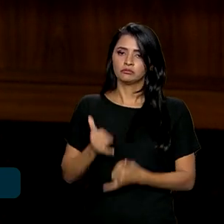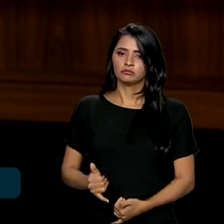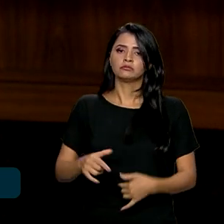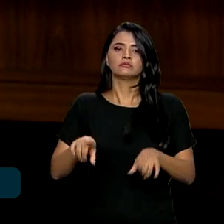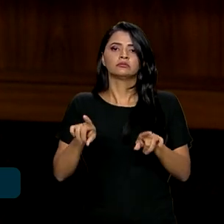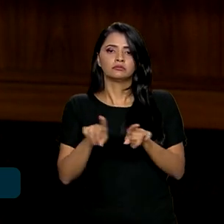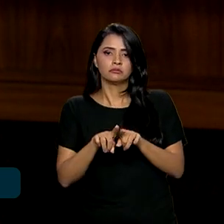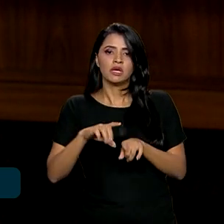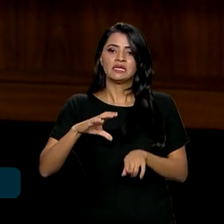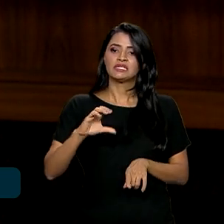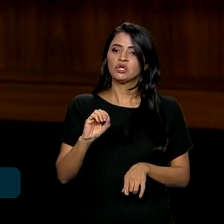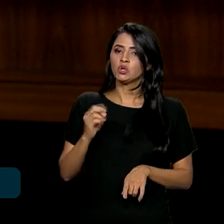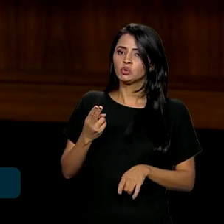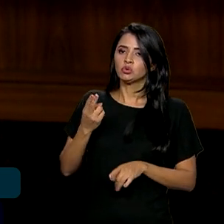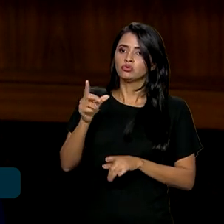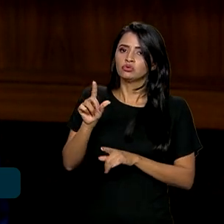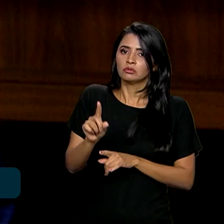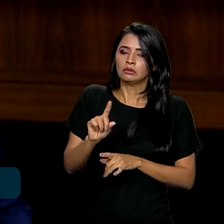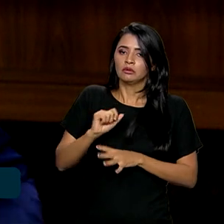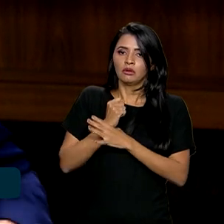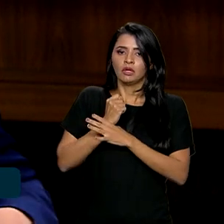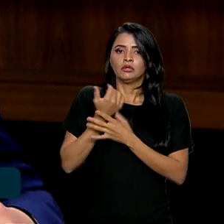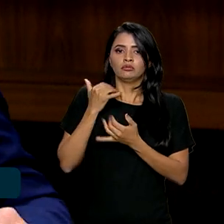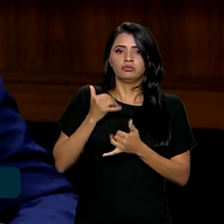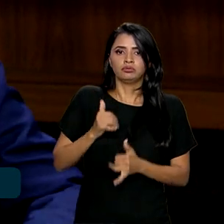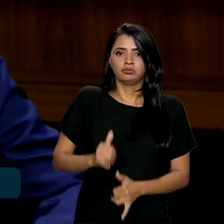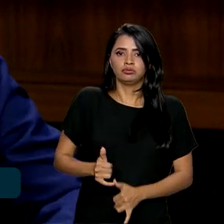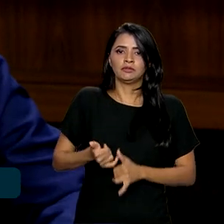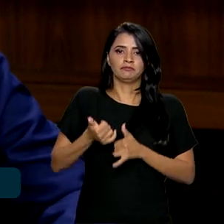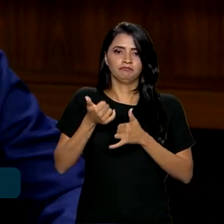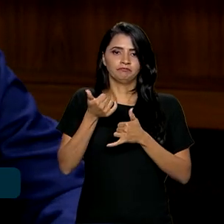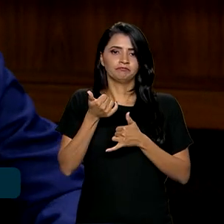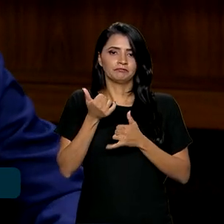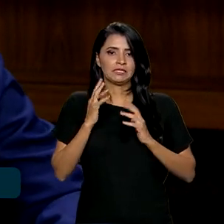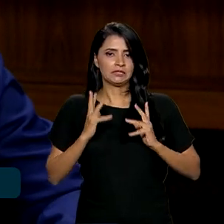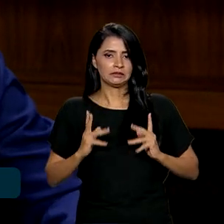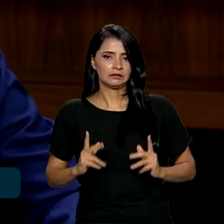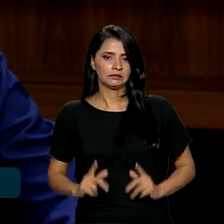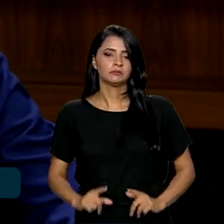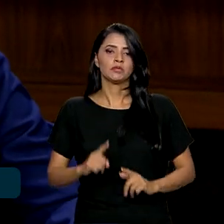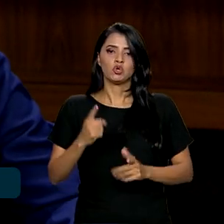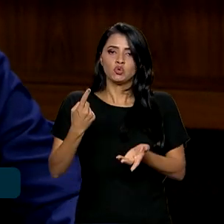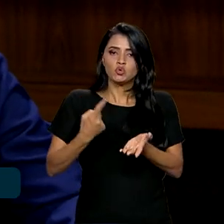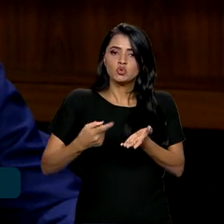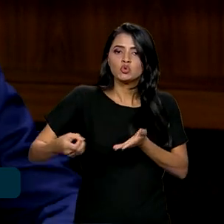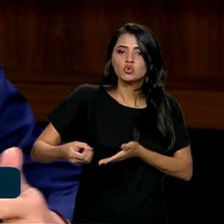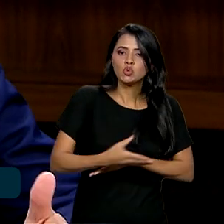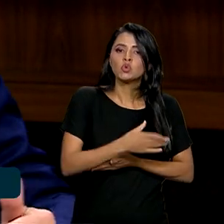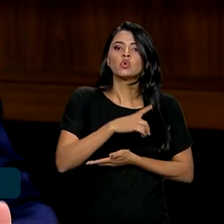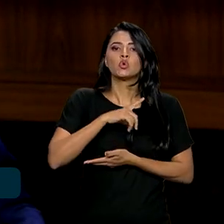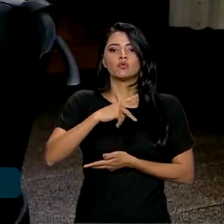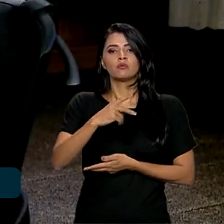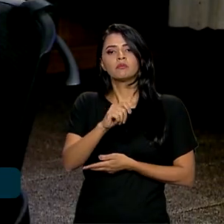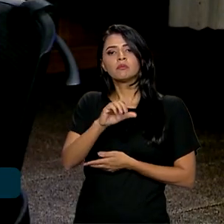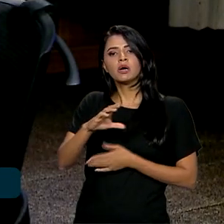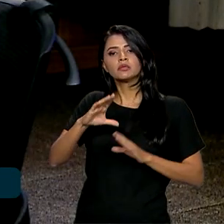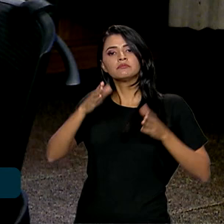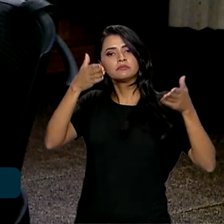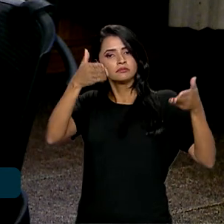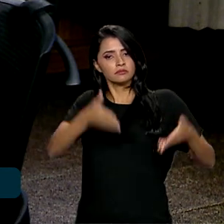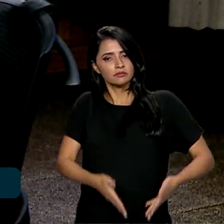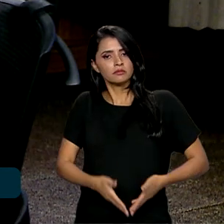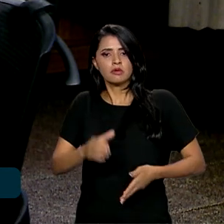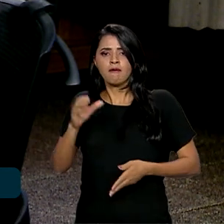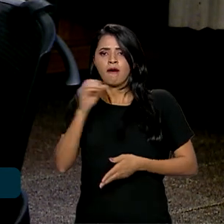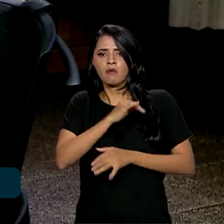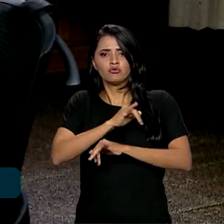descarbonizar a garantia da energia elétrica. Segundo o ministro, o novo PAC vai ser participativo. Em breve,